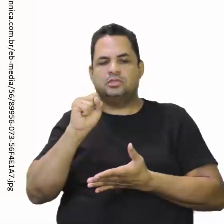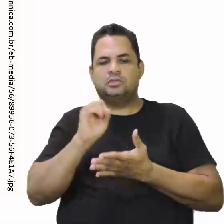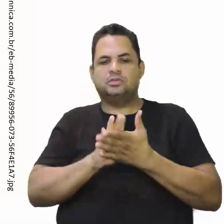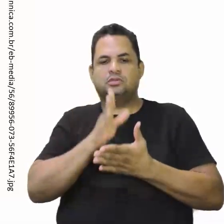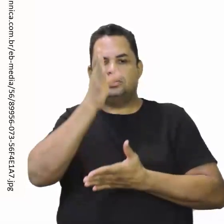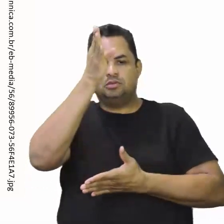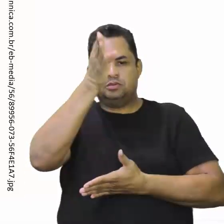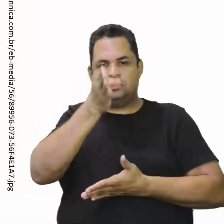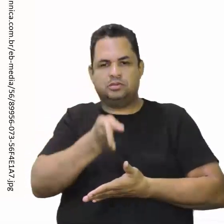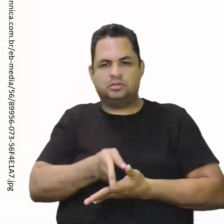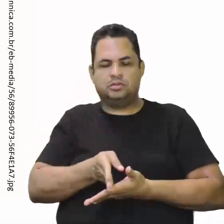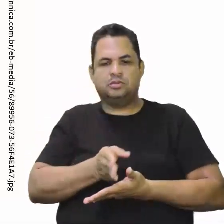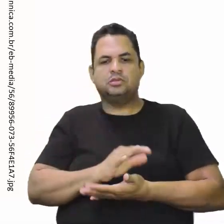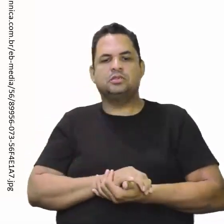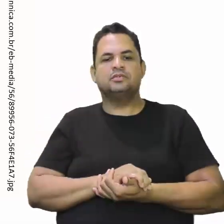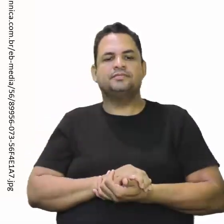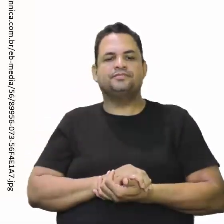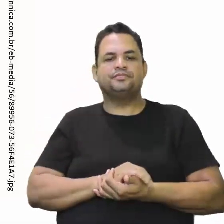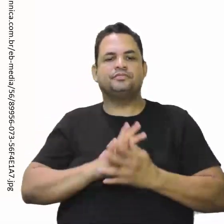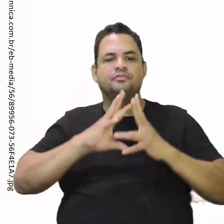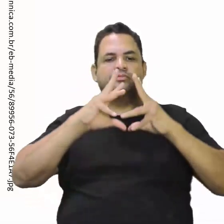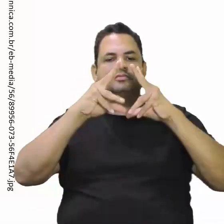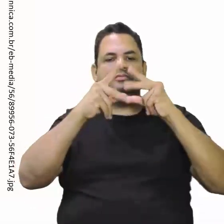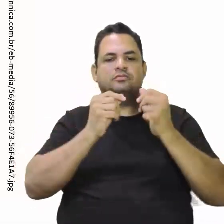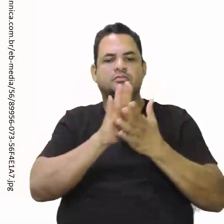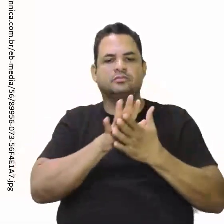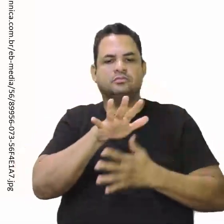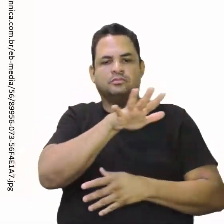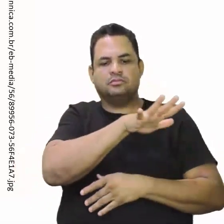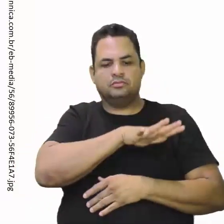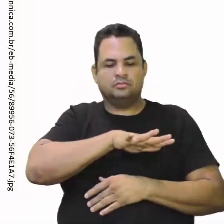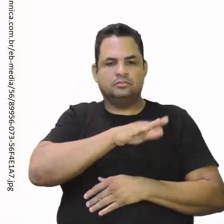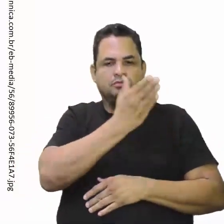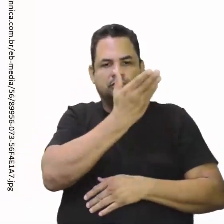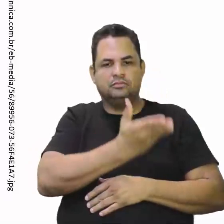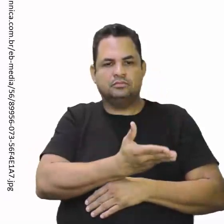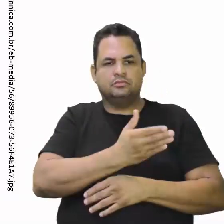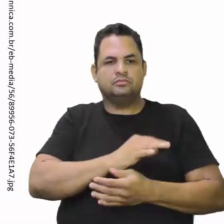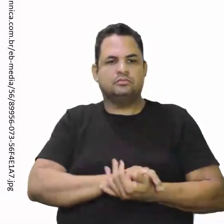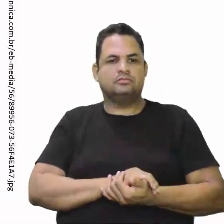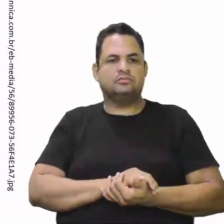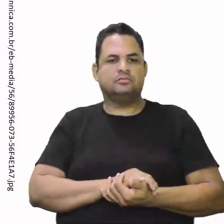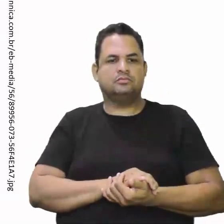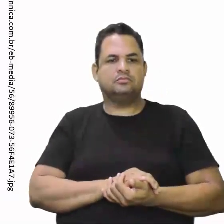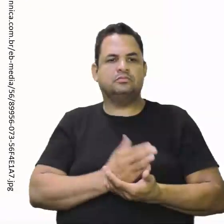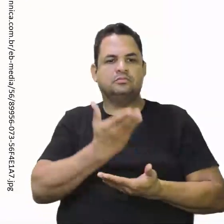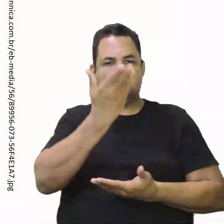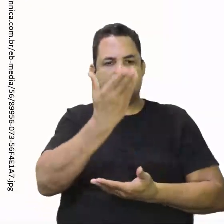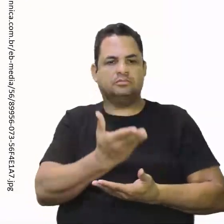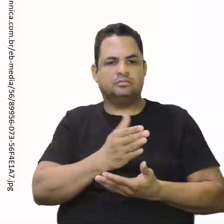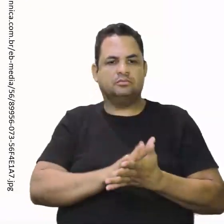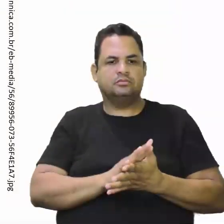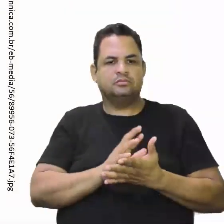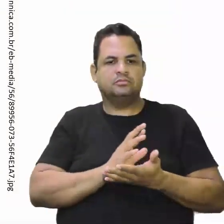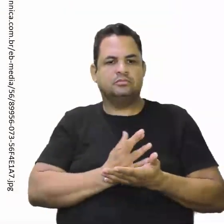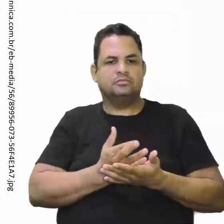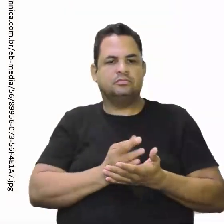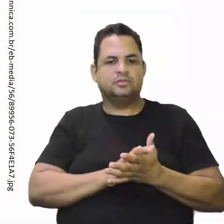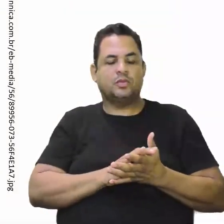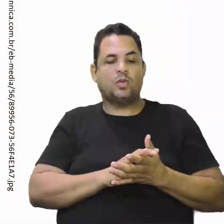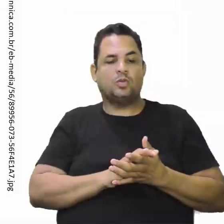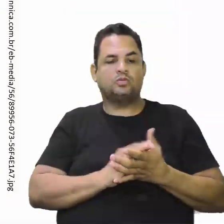O tratado de Tordesilha. Então, toda essa área daqui pertencia aos